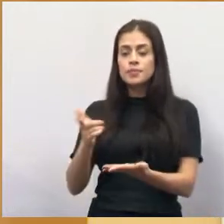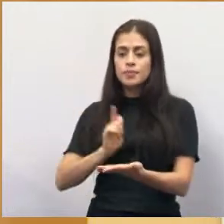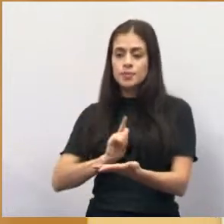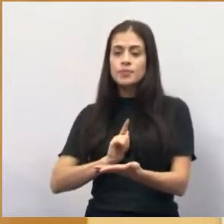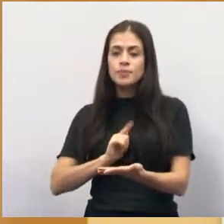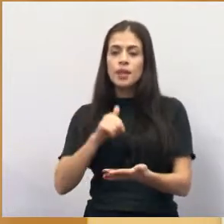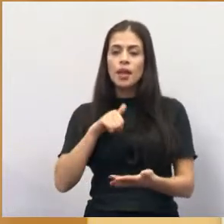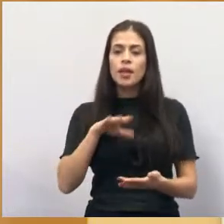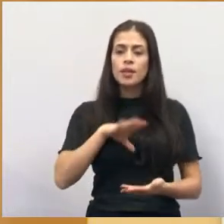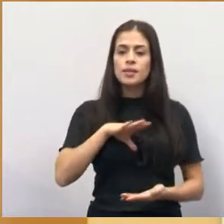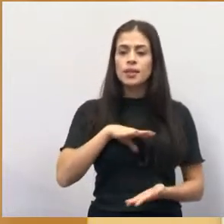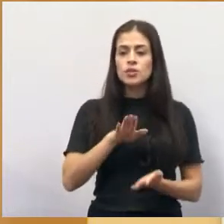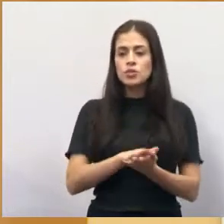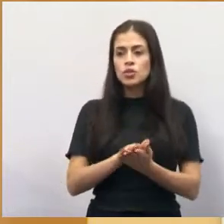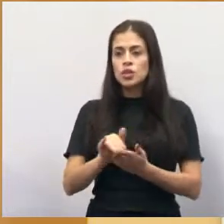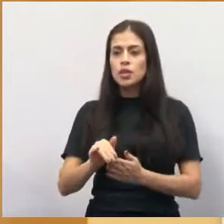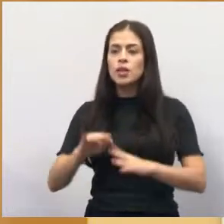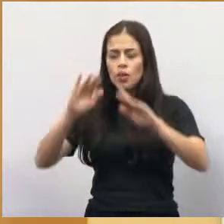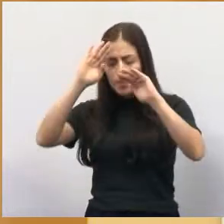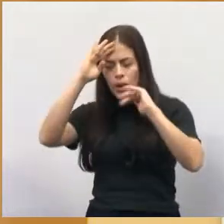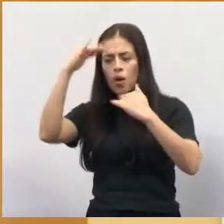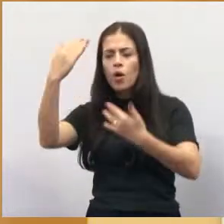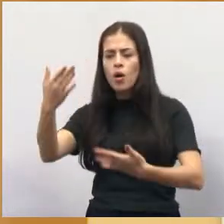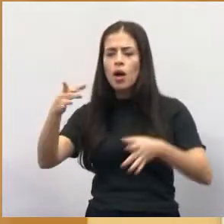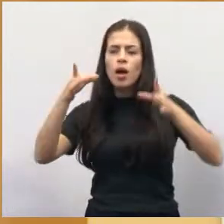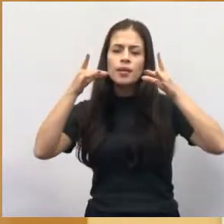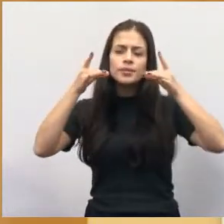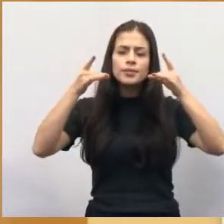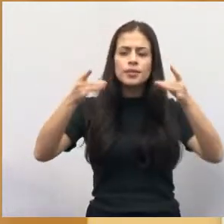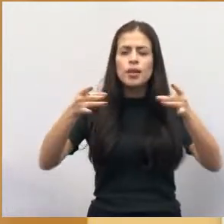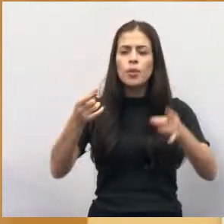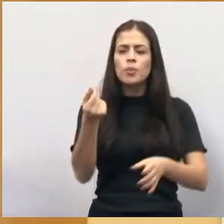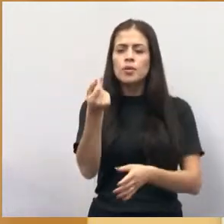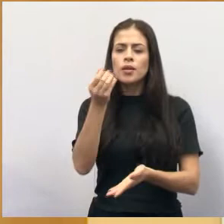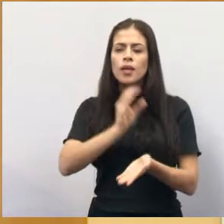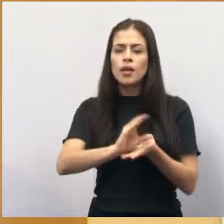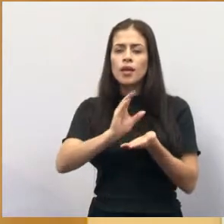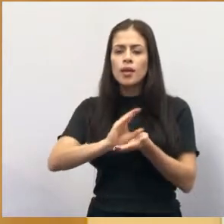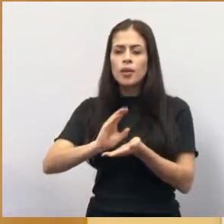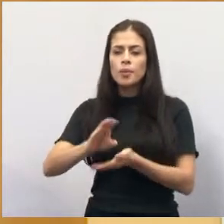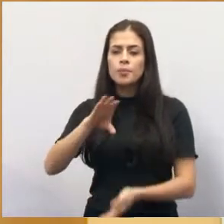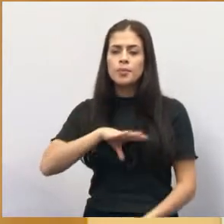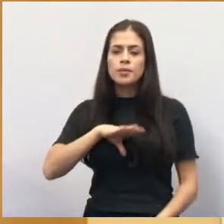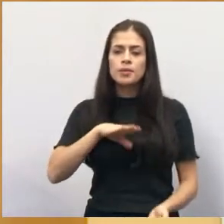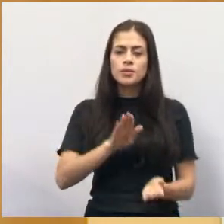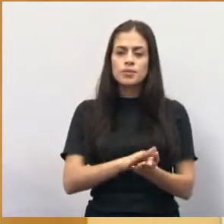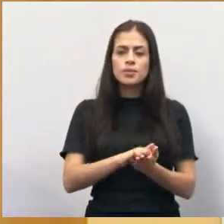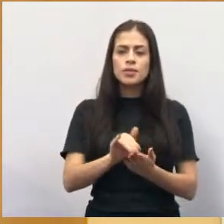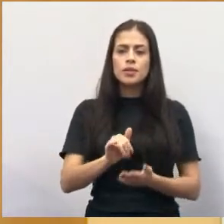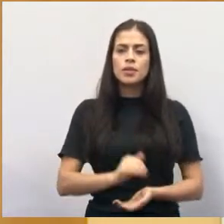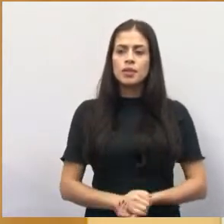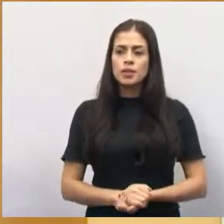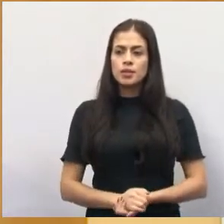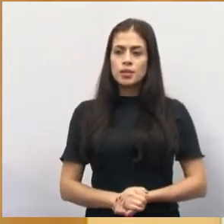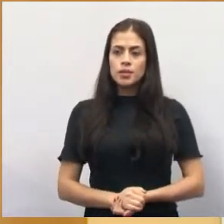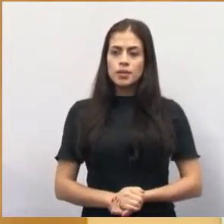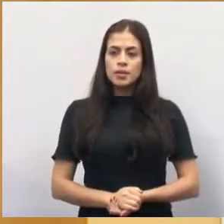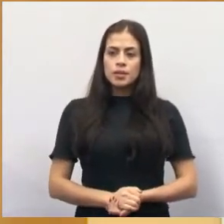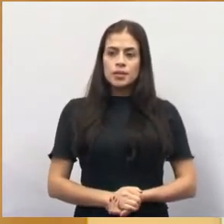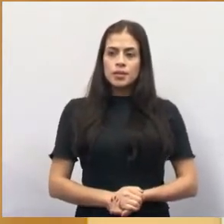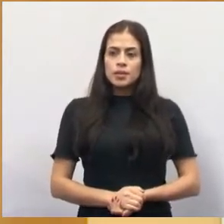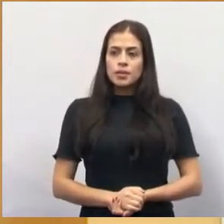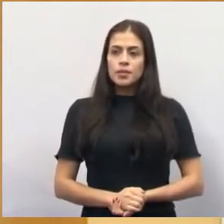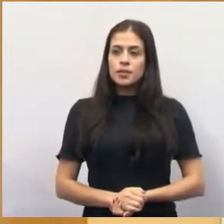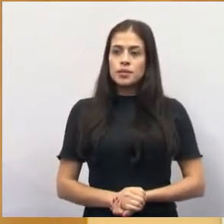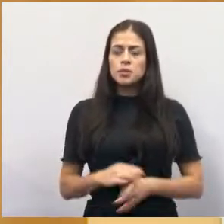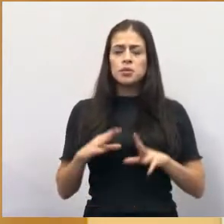vão ser honrados com atenção e recursos para a cidade de Jacareí. Todos